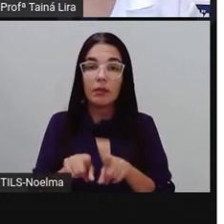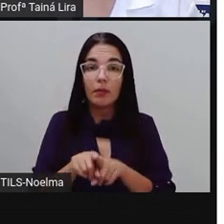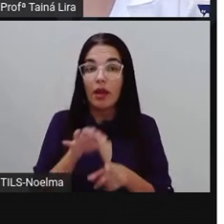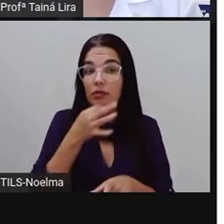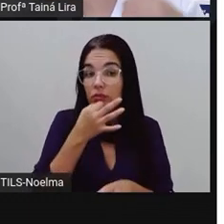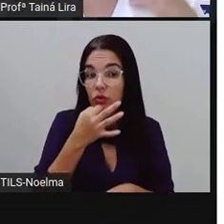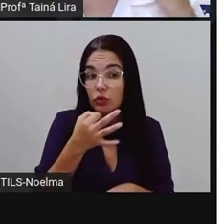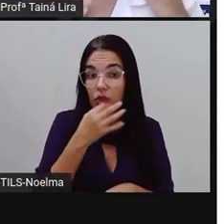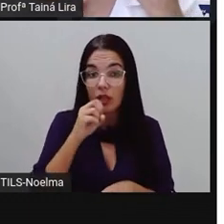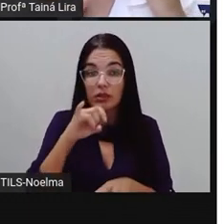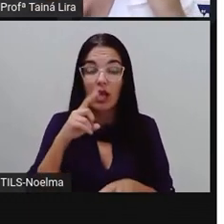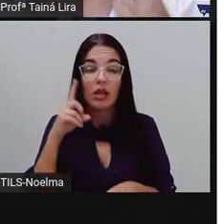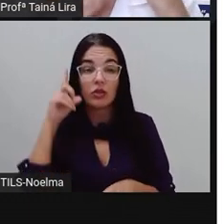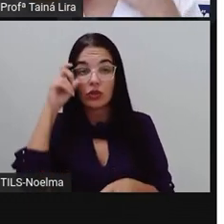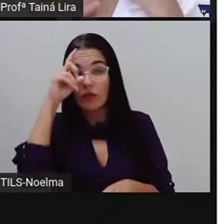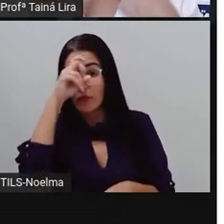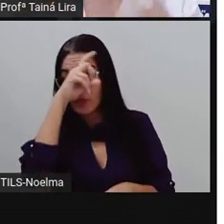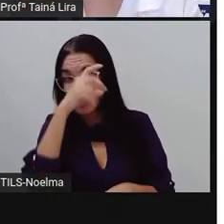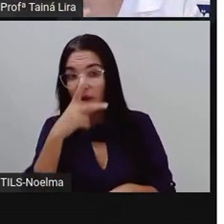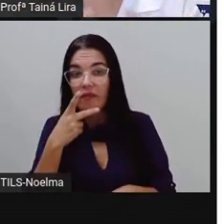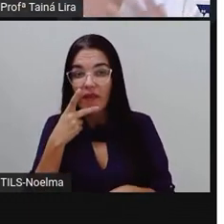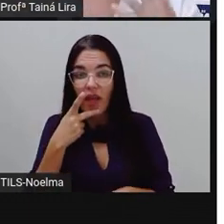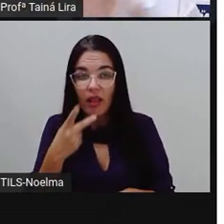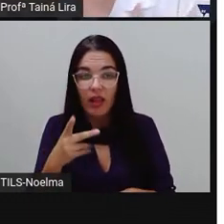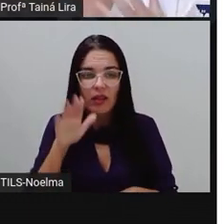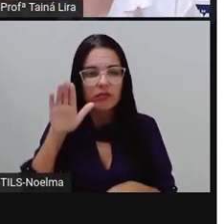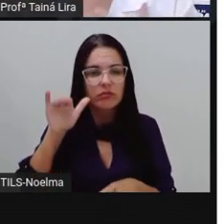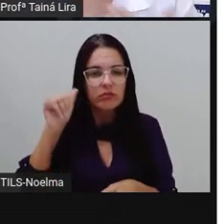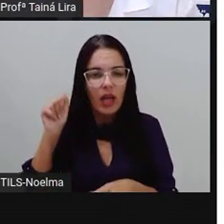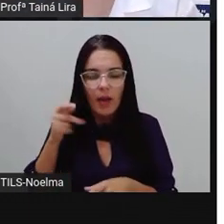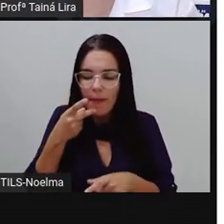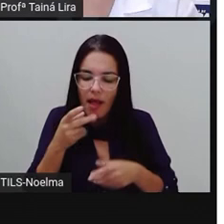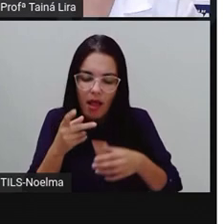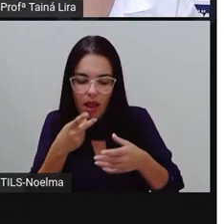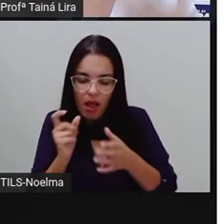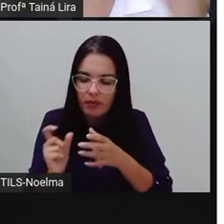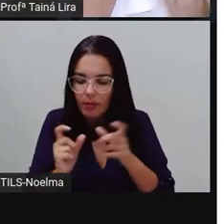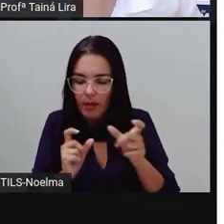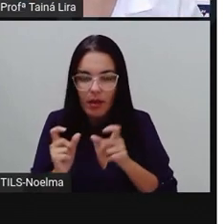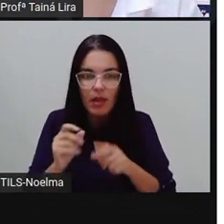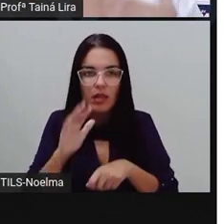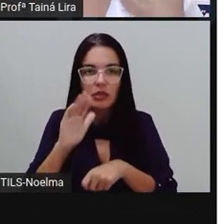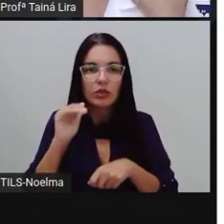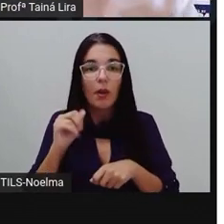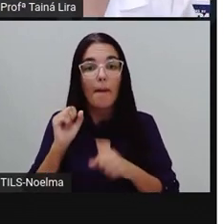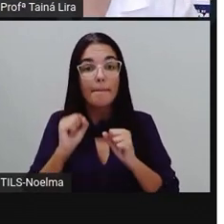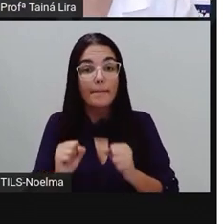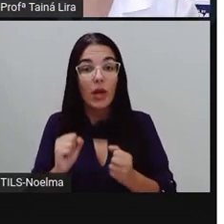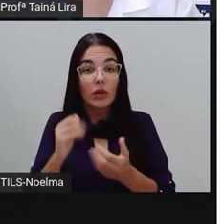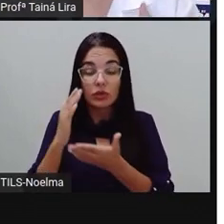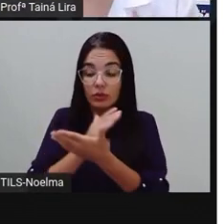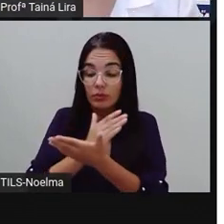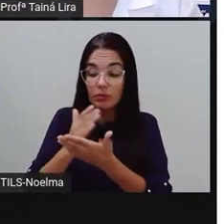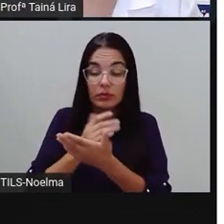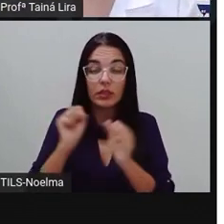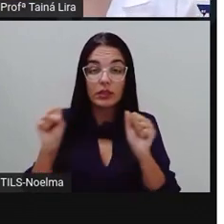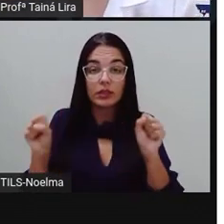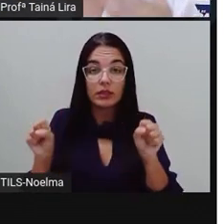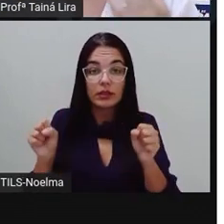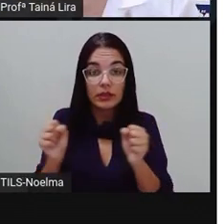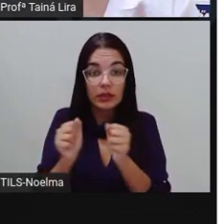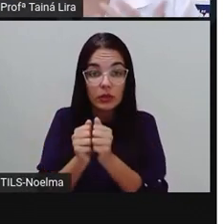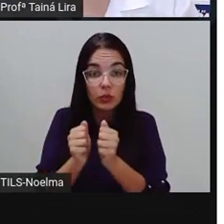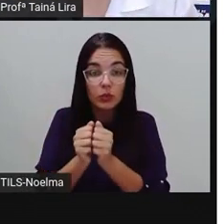ainda tiverem com dificuldade de estar chamando aí as sílabas para descobrir qual é a sílaba mais forte, vocês podem pedir ajuda, né,